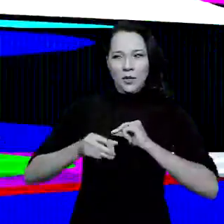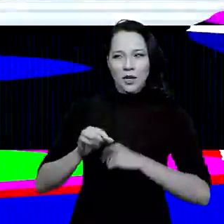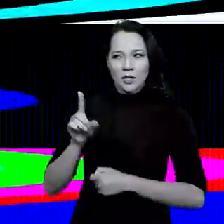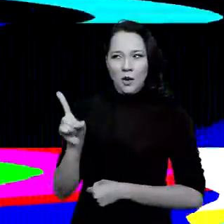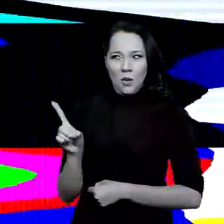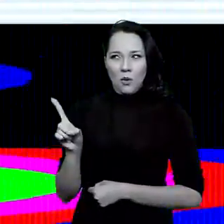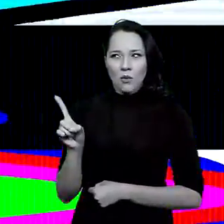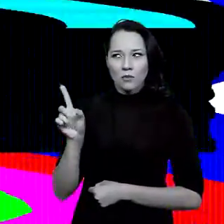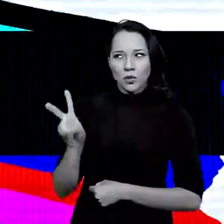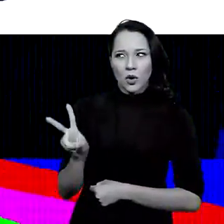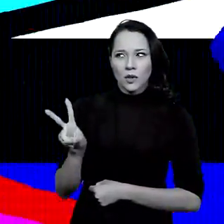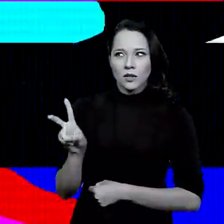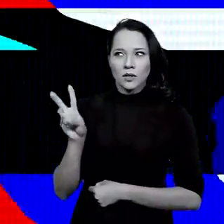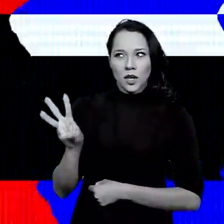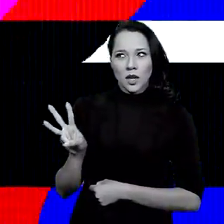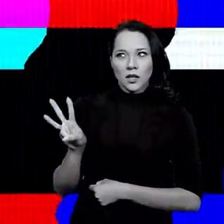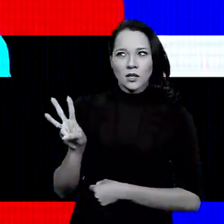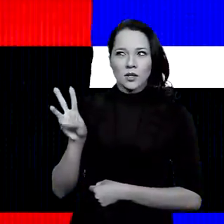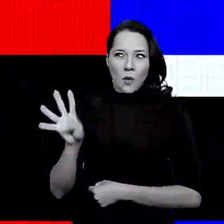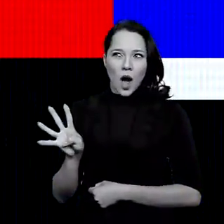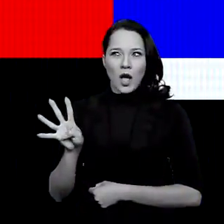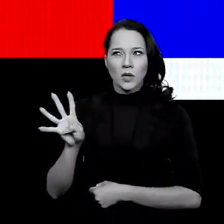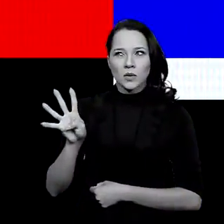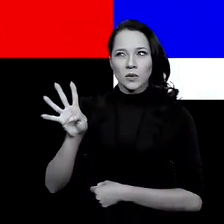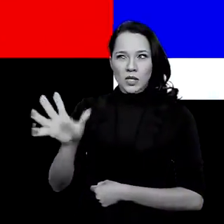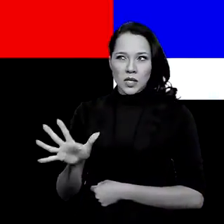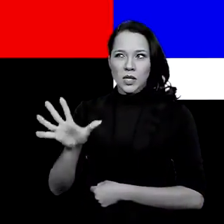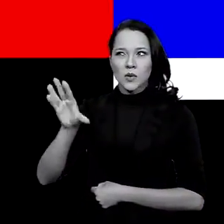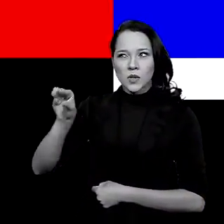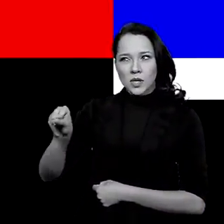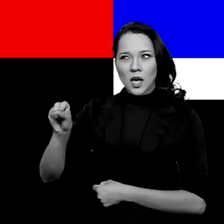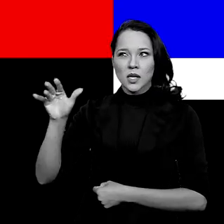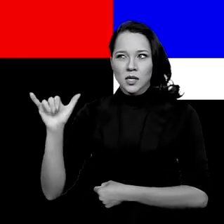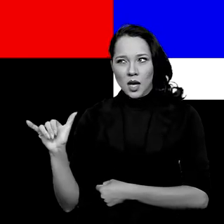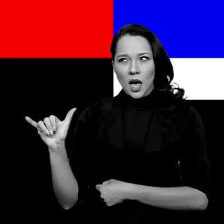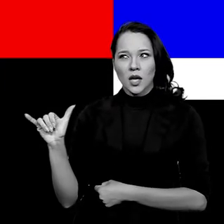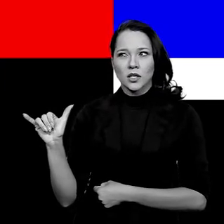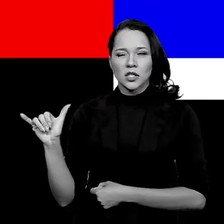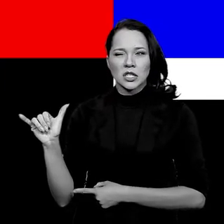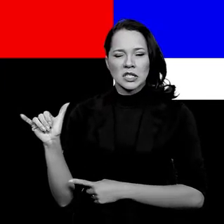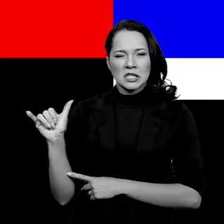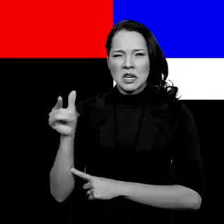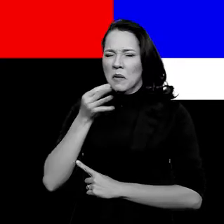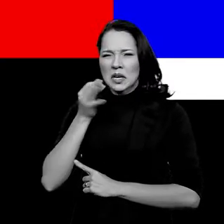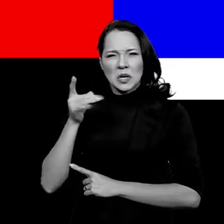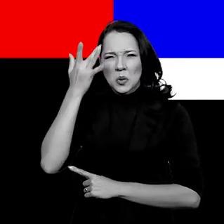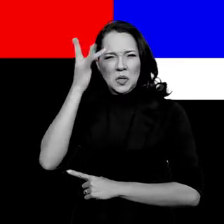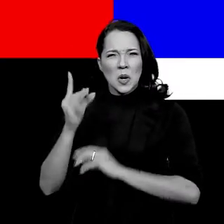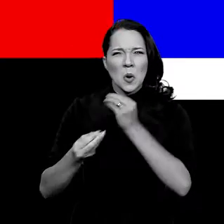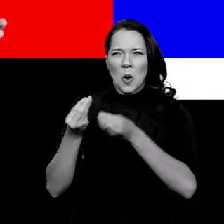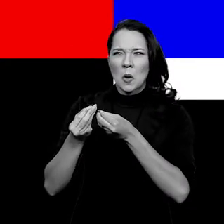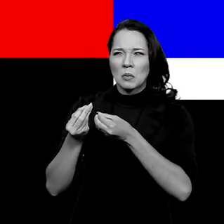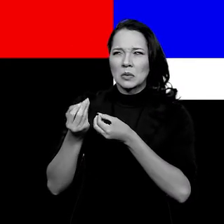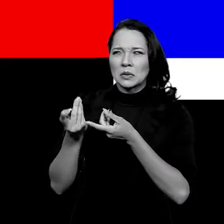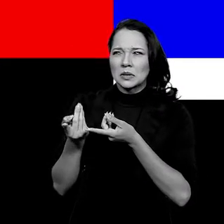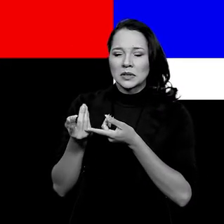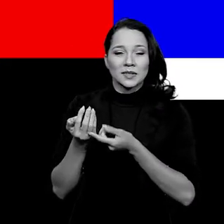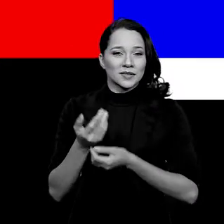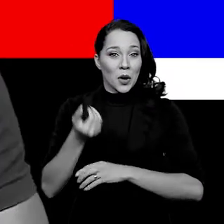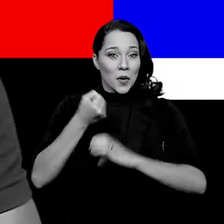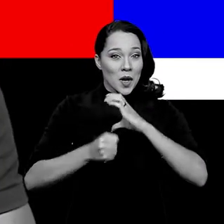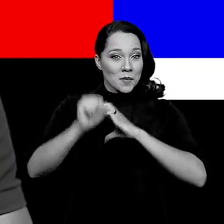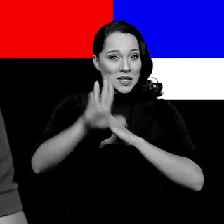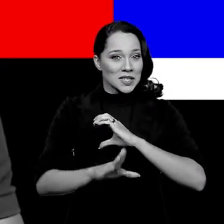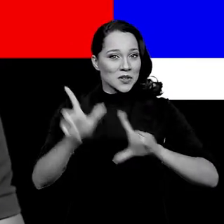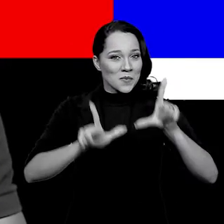Em japonês é Ichi-Ni-San-Shigoro, agora é Ichi-Hadi, eu não sei como é, eu não lembro